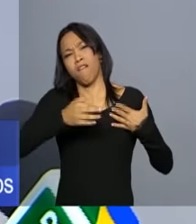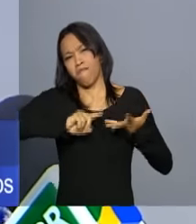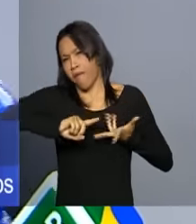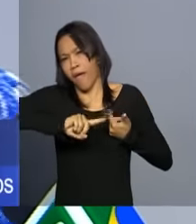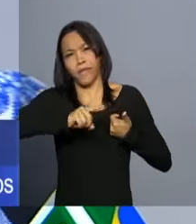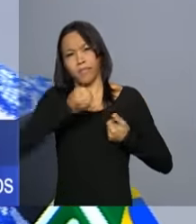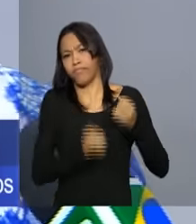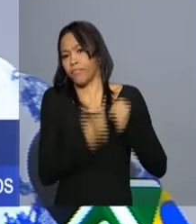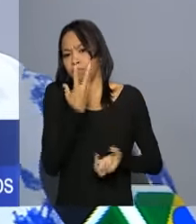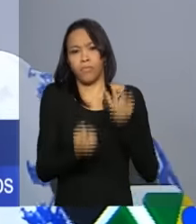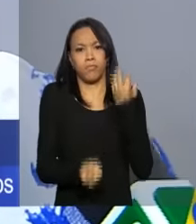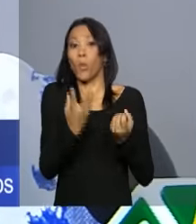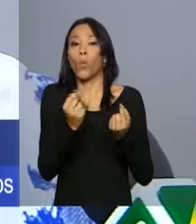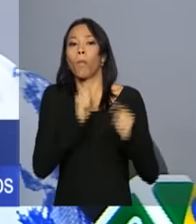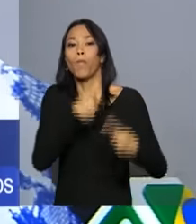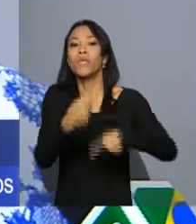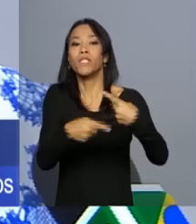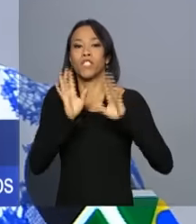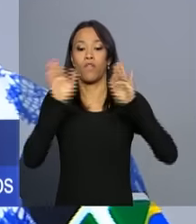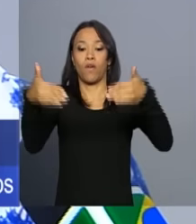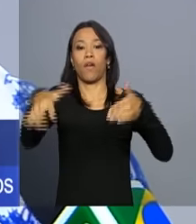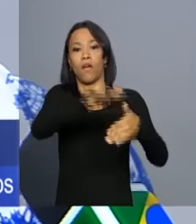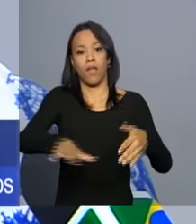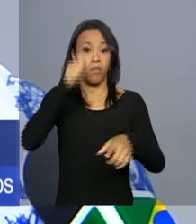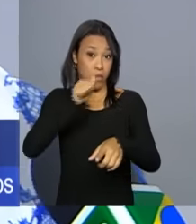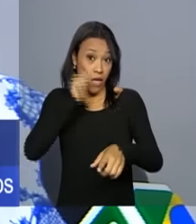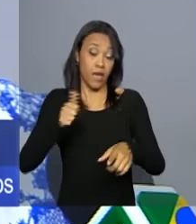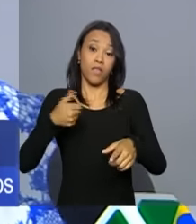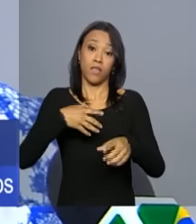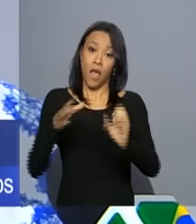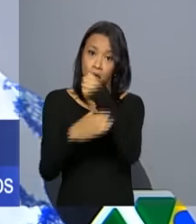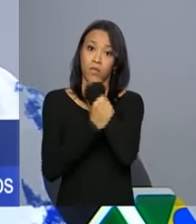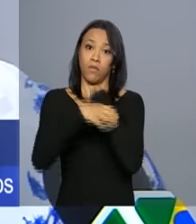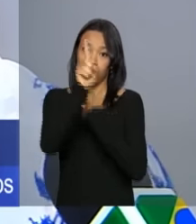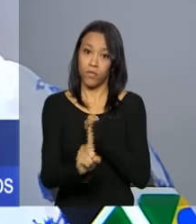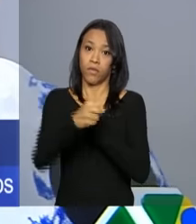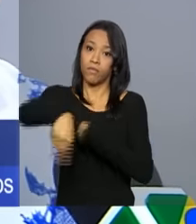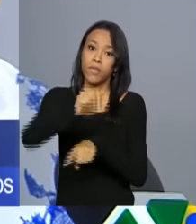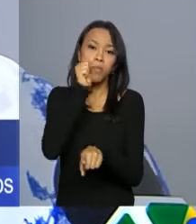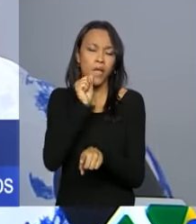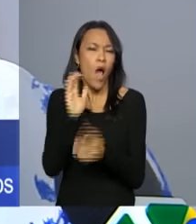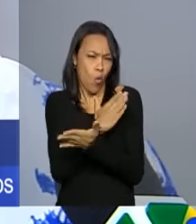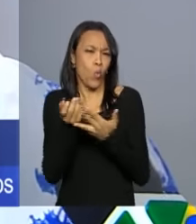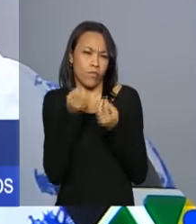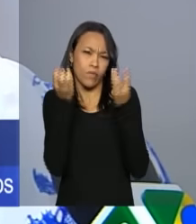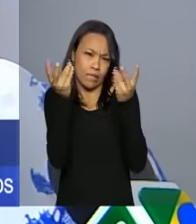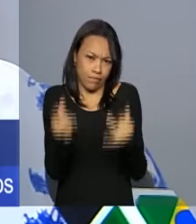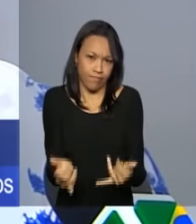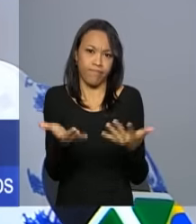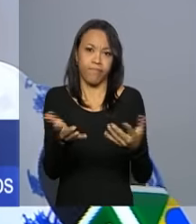de políticas voltadas para o protagonismo das mulheres e para a garantia dos direitos dessas mulheres. Vou citar algumas delas.